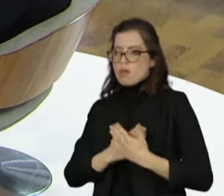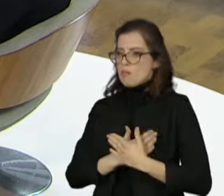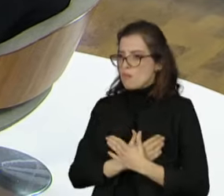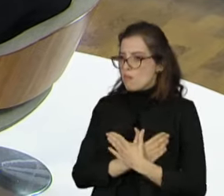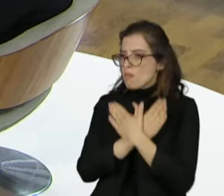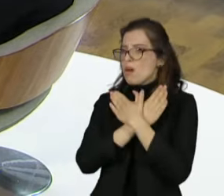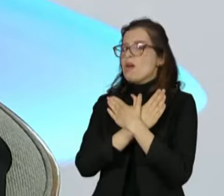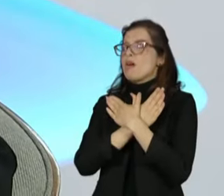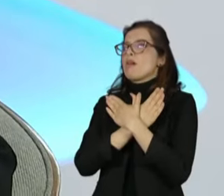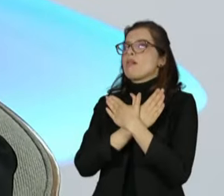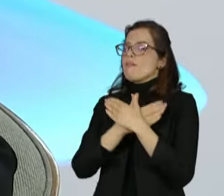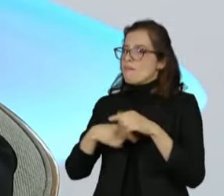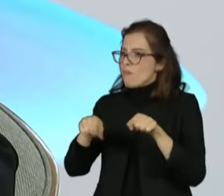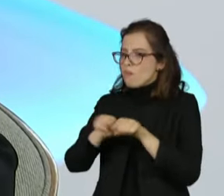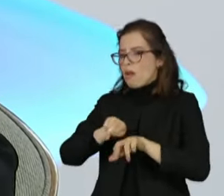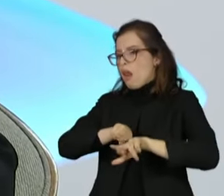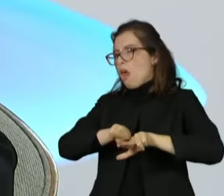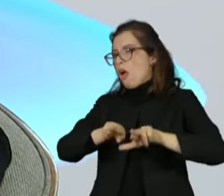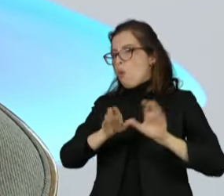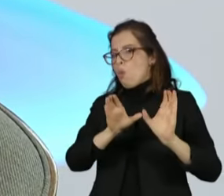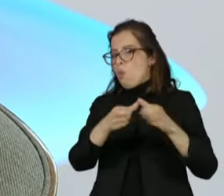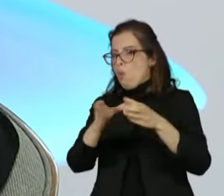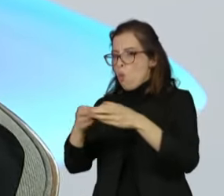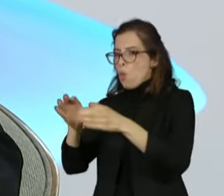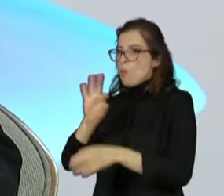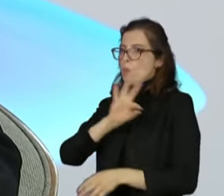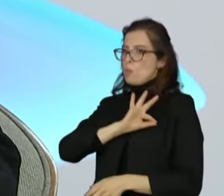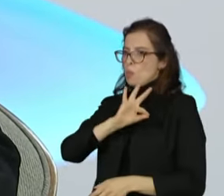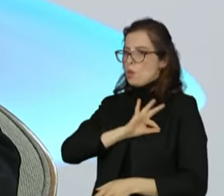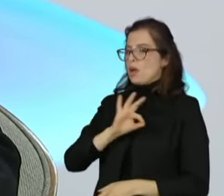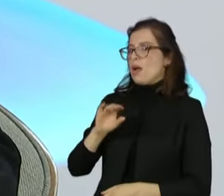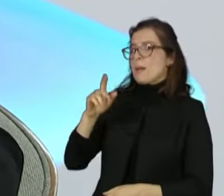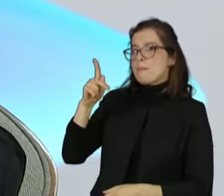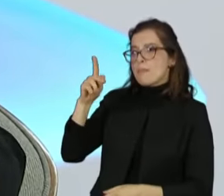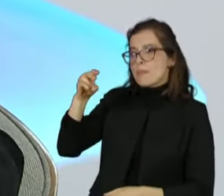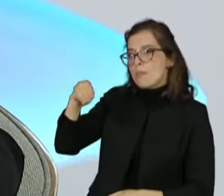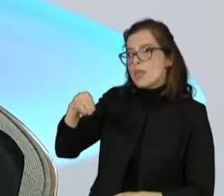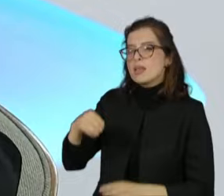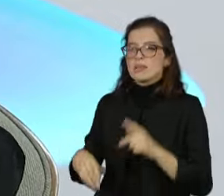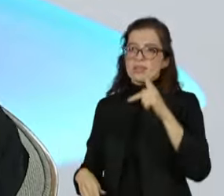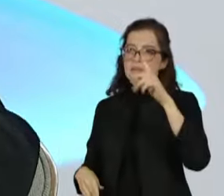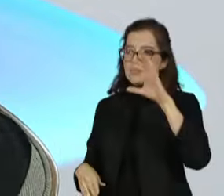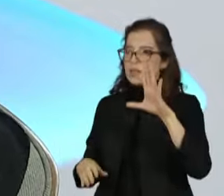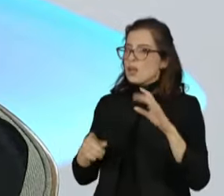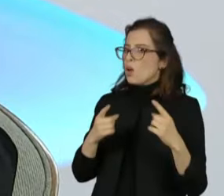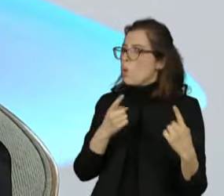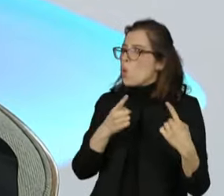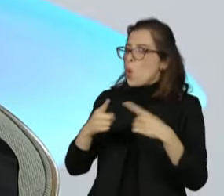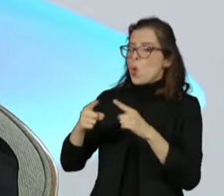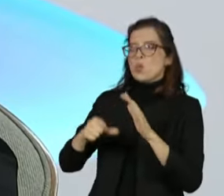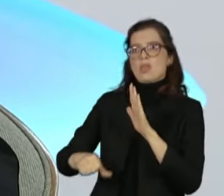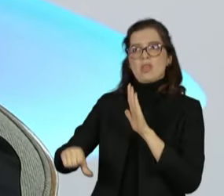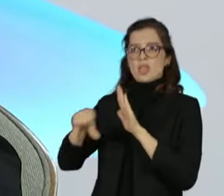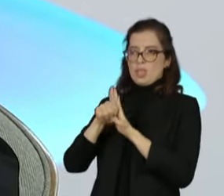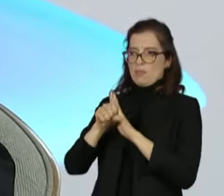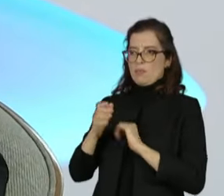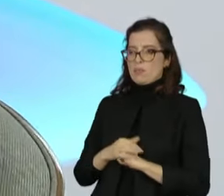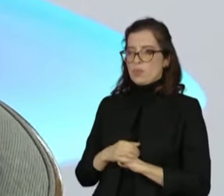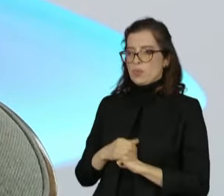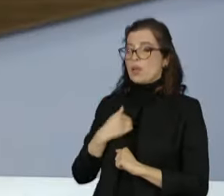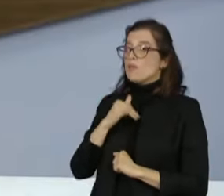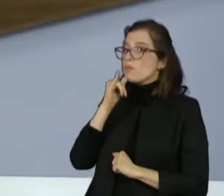organizado com muitos deles. Eu posso dizer categoricamente, as Forças Armadas brasileiras têm o espírito democrático.